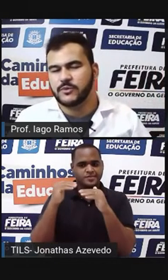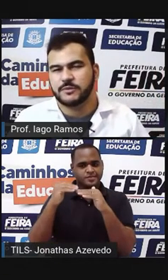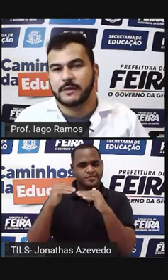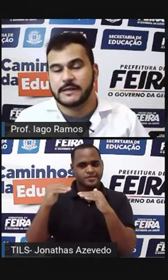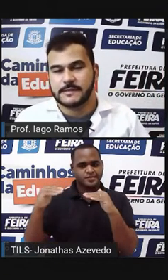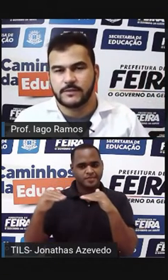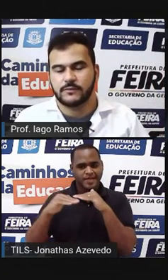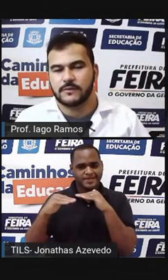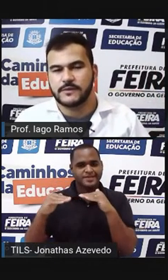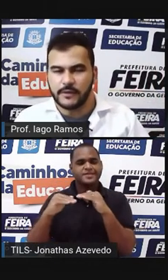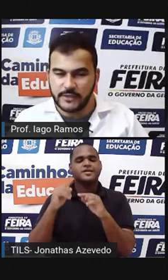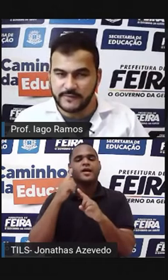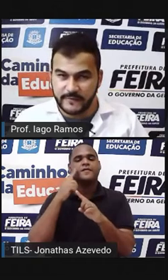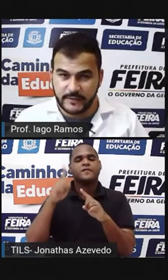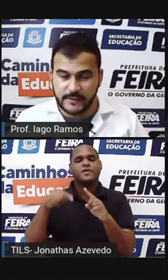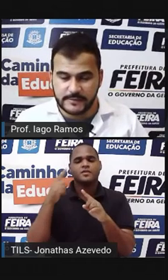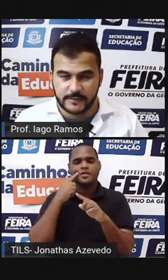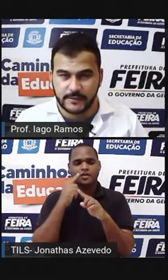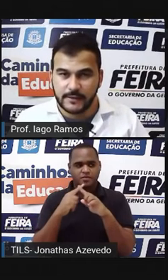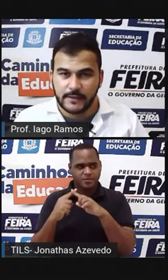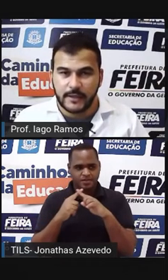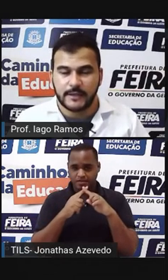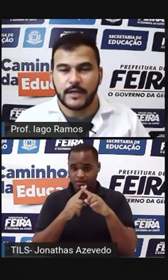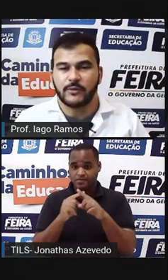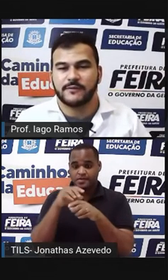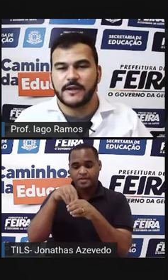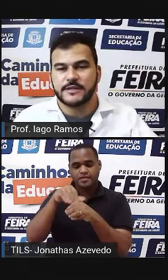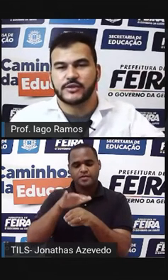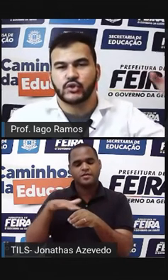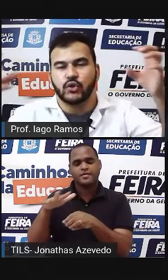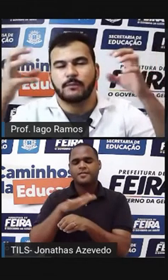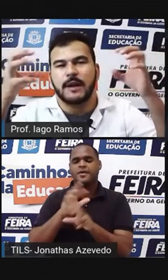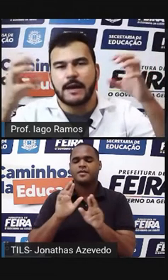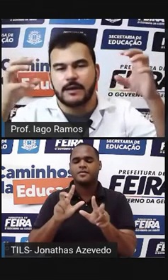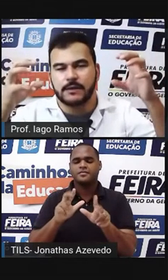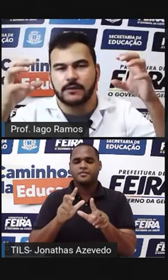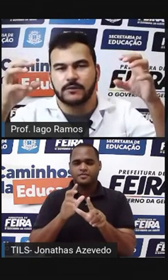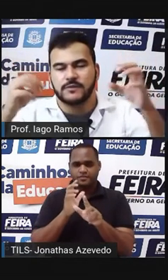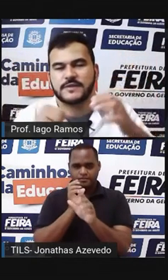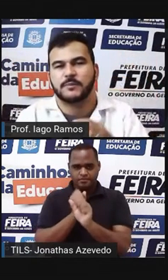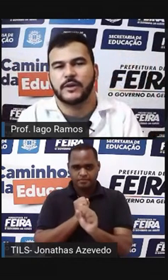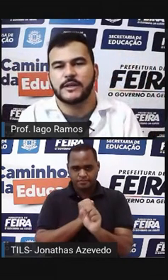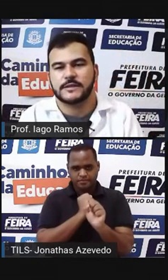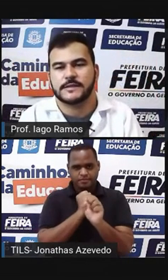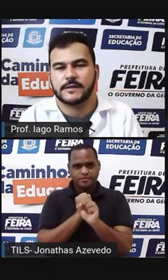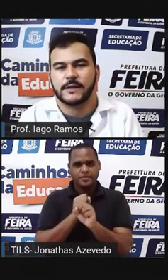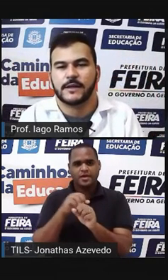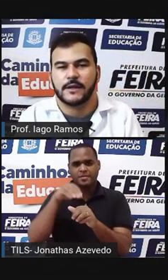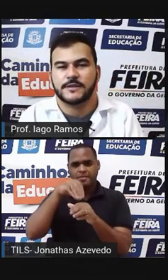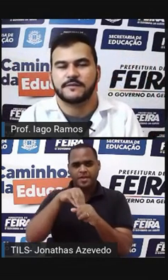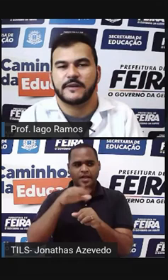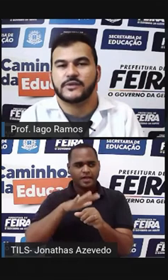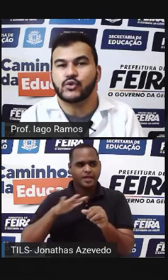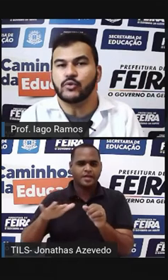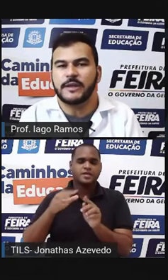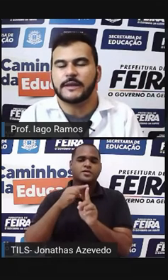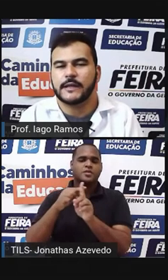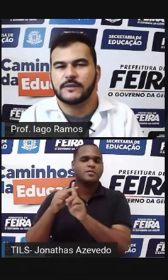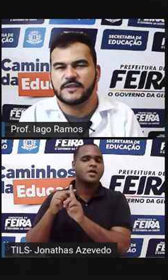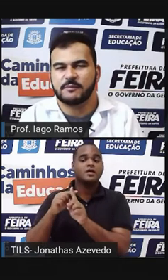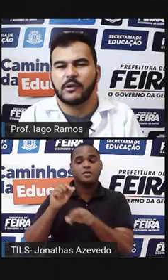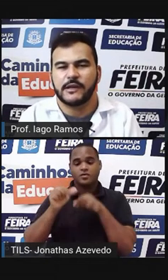gente viu Na multiplicação Só que a diferença É que ao invés de somar Os expoentes A gente vai